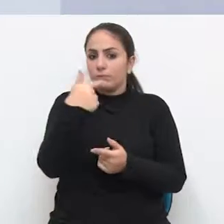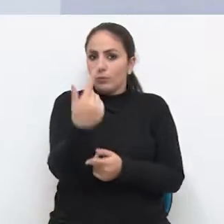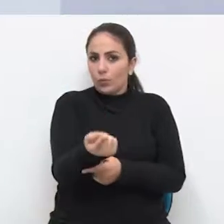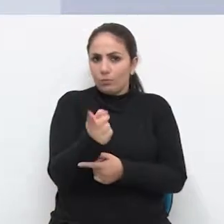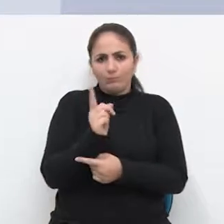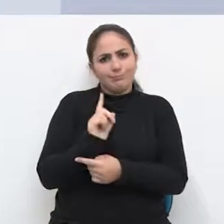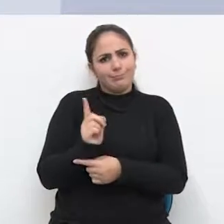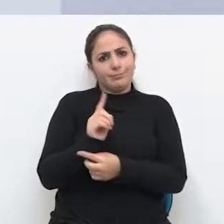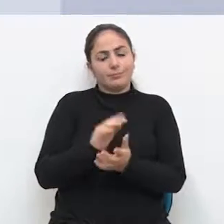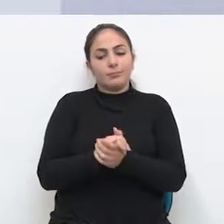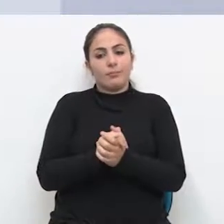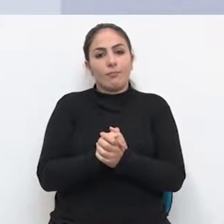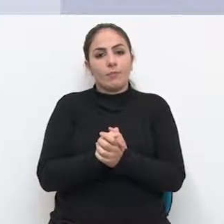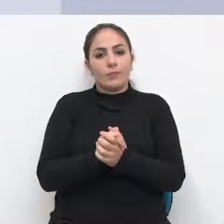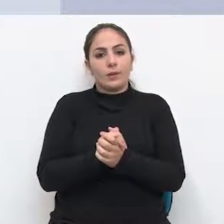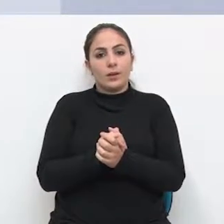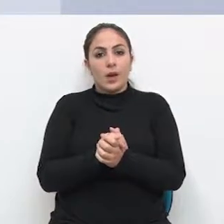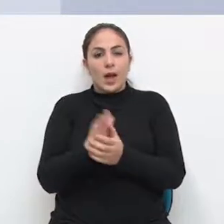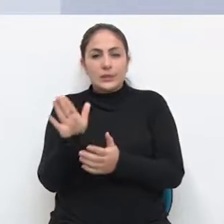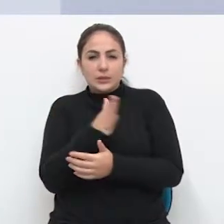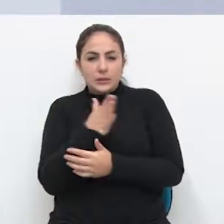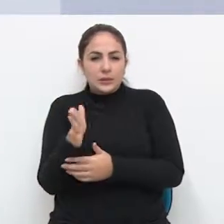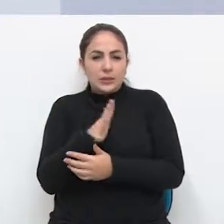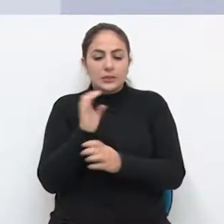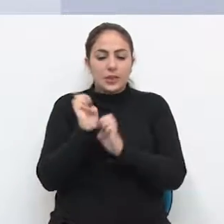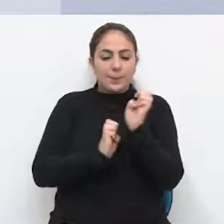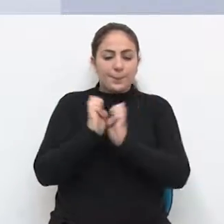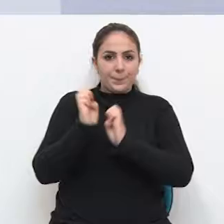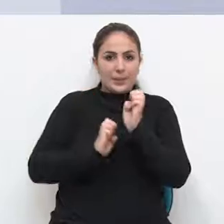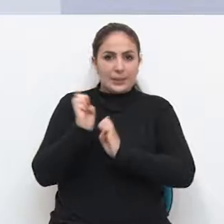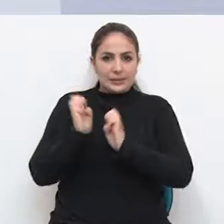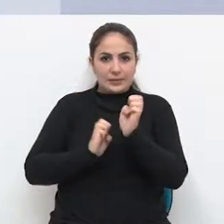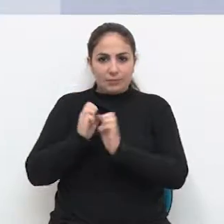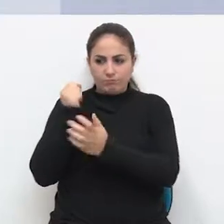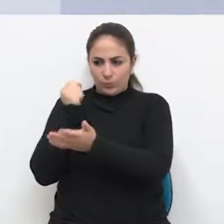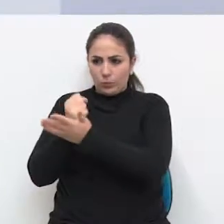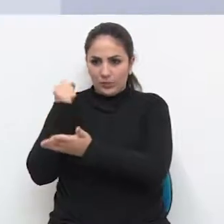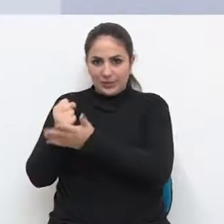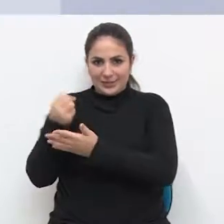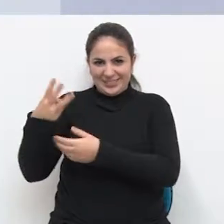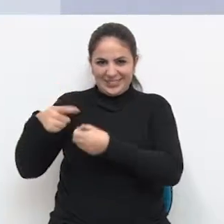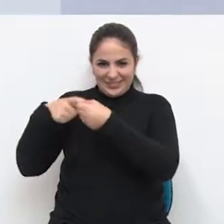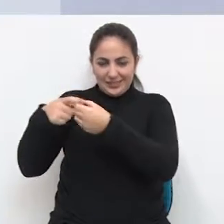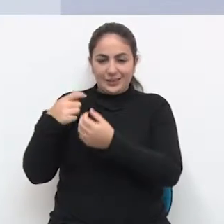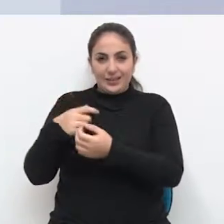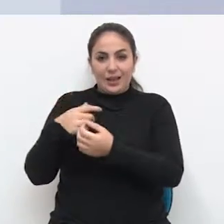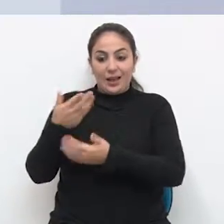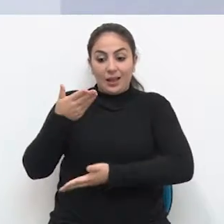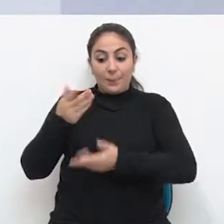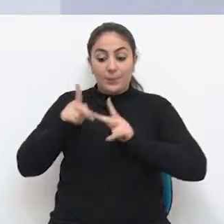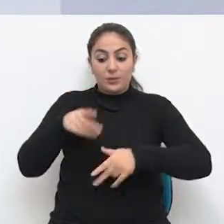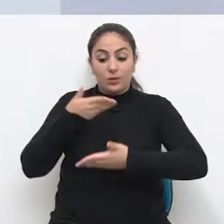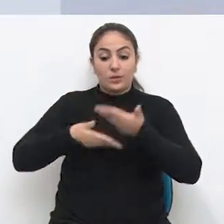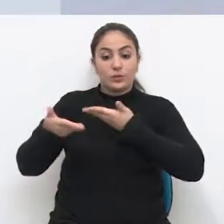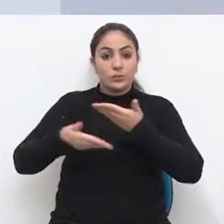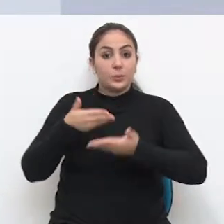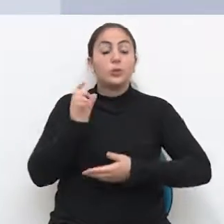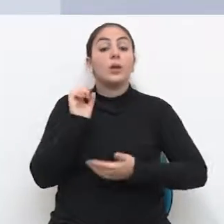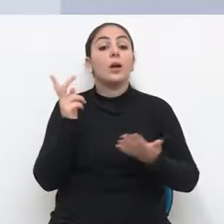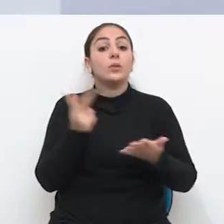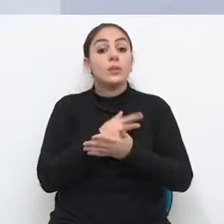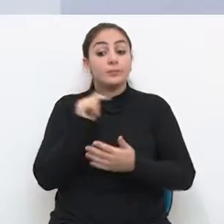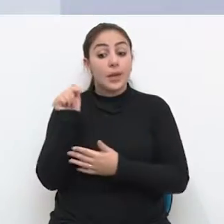Então o que acontece? Muitas vezes, eu vou pegar um exemplo, a empresa terceirizada contrata uma pessoa para atendimento.